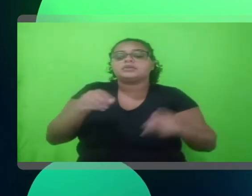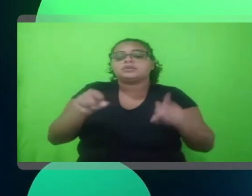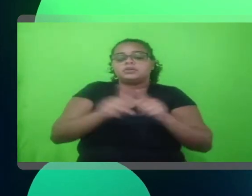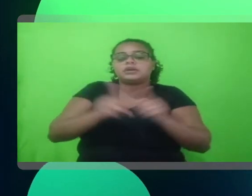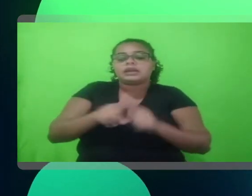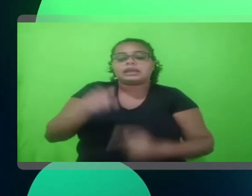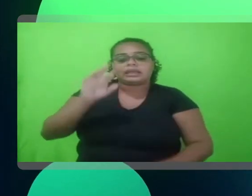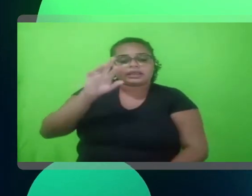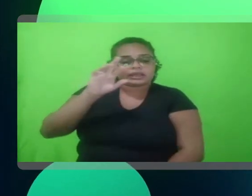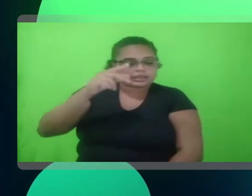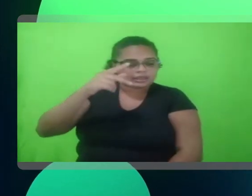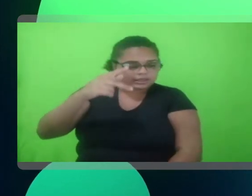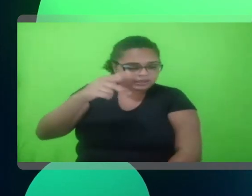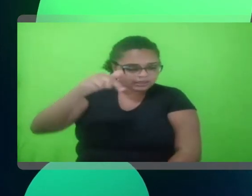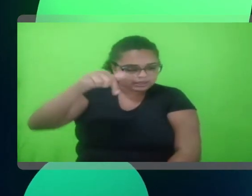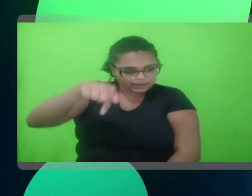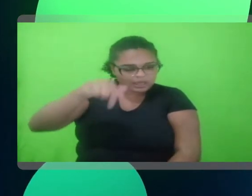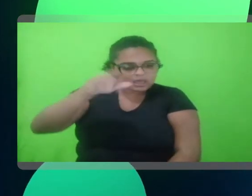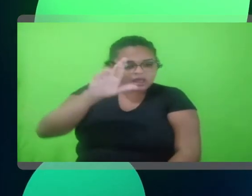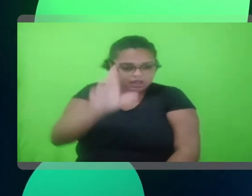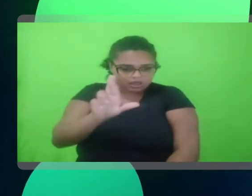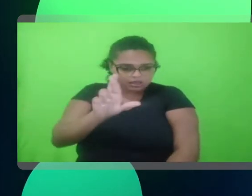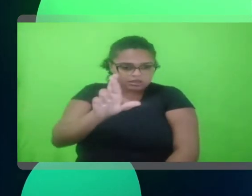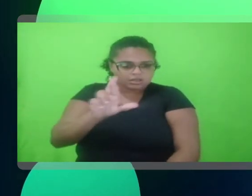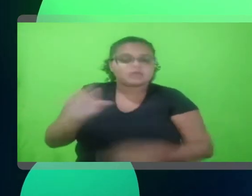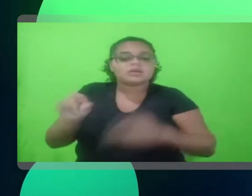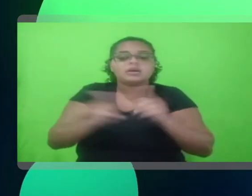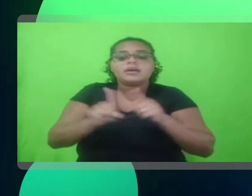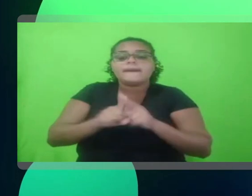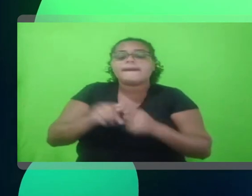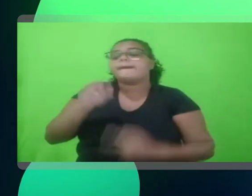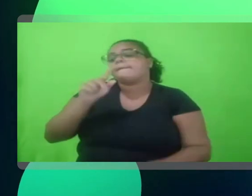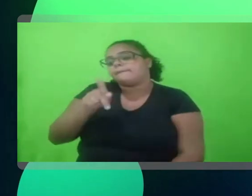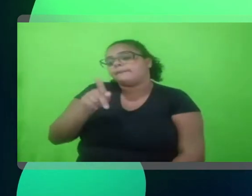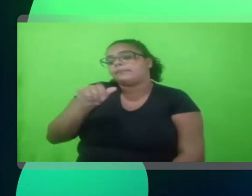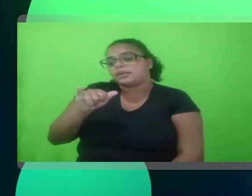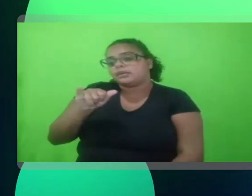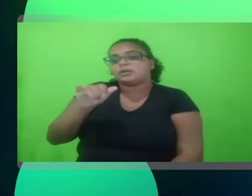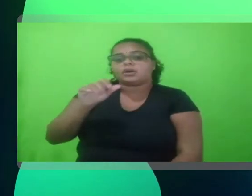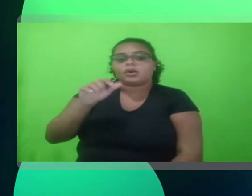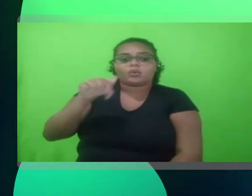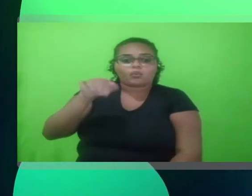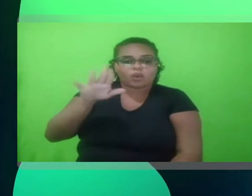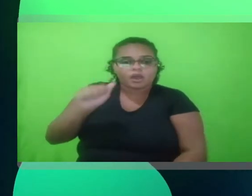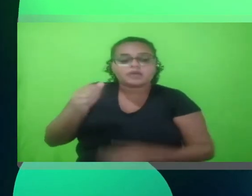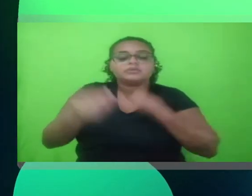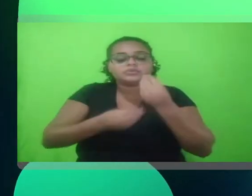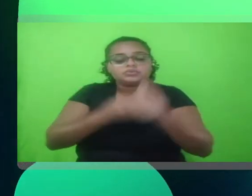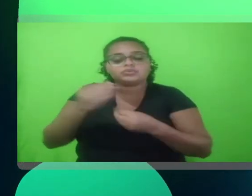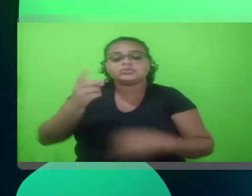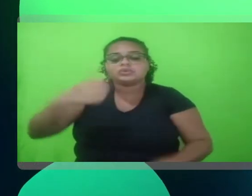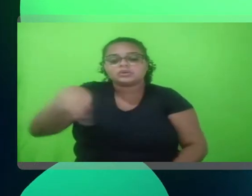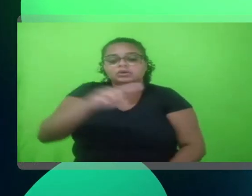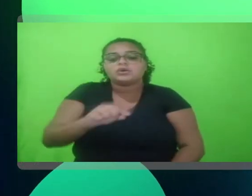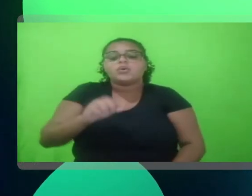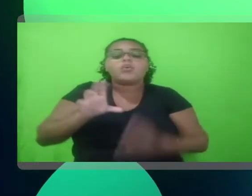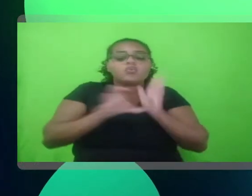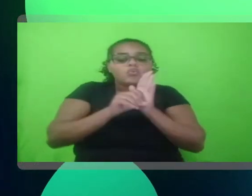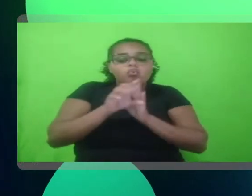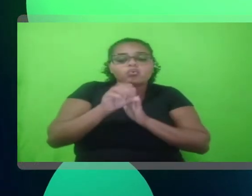de dados a gente usa muito SQL, então isso a gente faz dentro do BigQuery, que é a ferramenta que a Google disponibiliza.